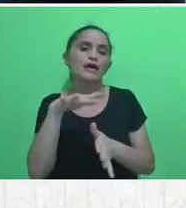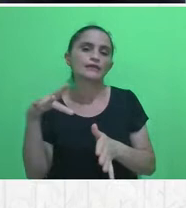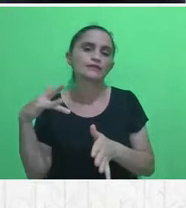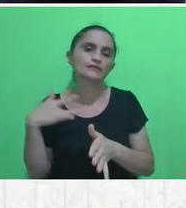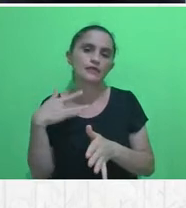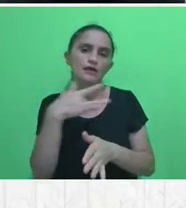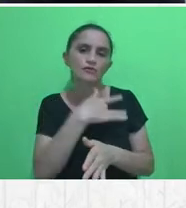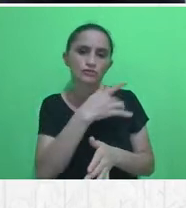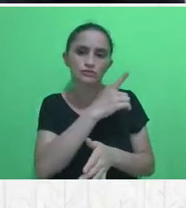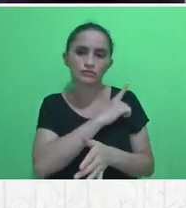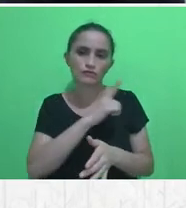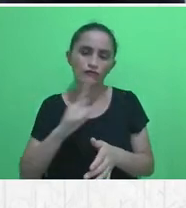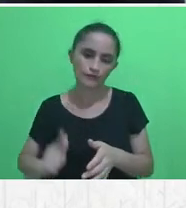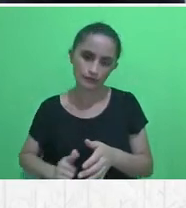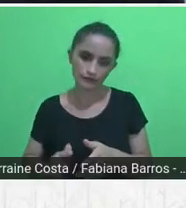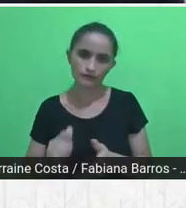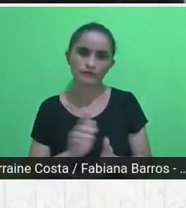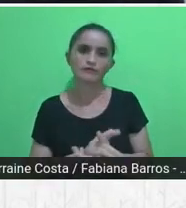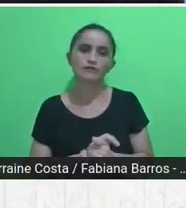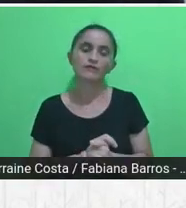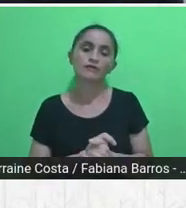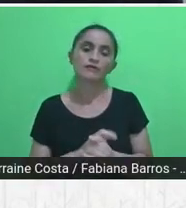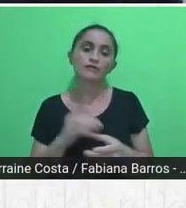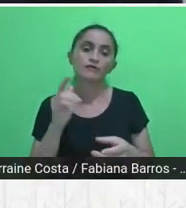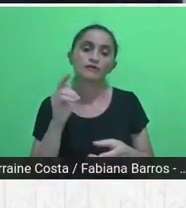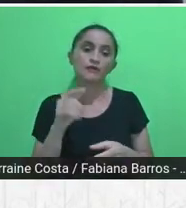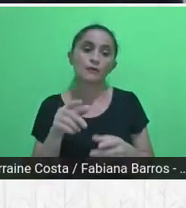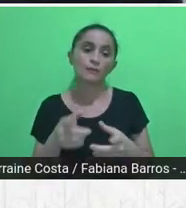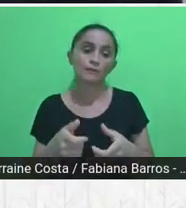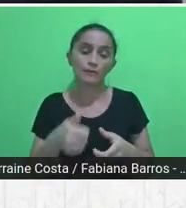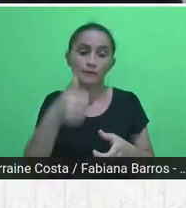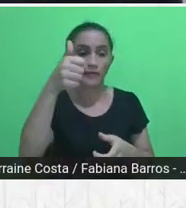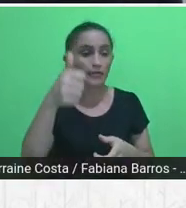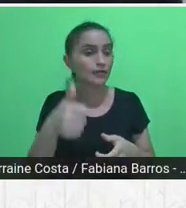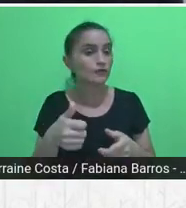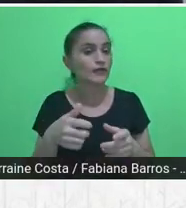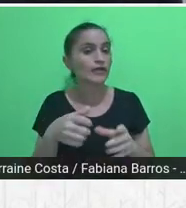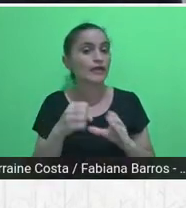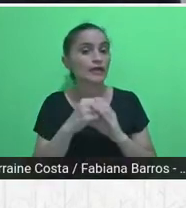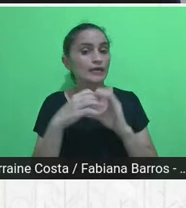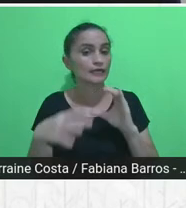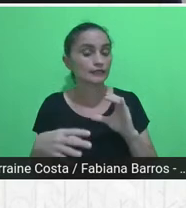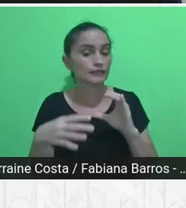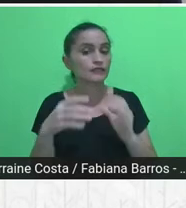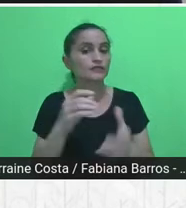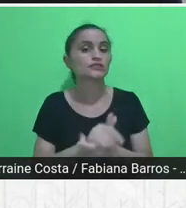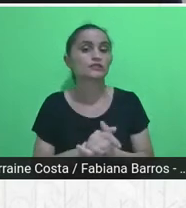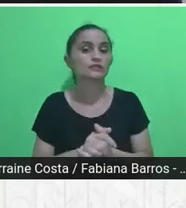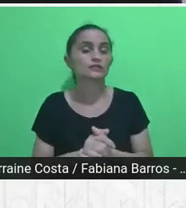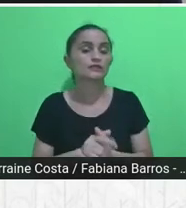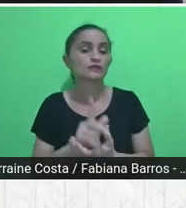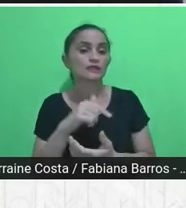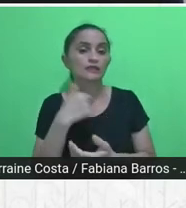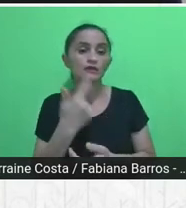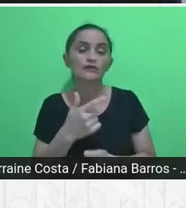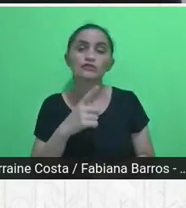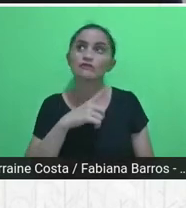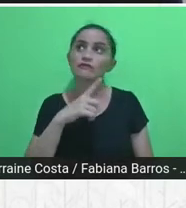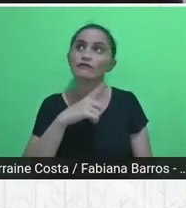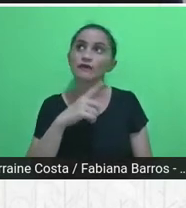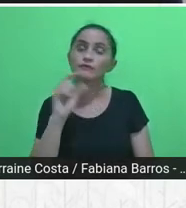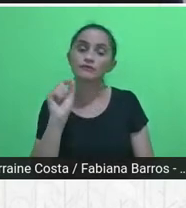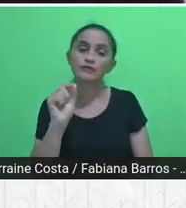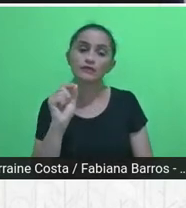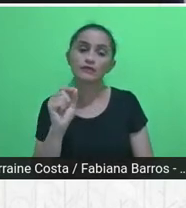E, eu acho que esse primeiro aspecto, eu já falei, que foi essa admiração que a gente tem pelo pessoal da